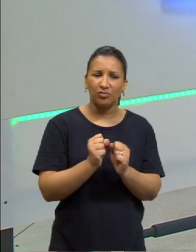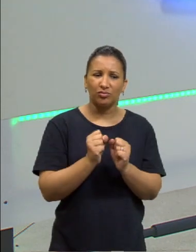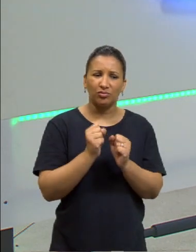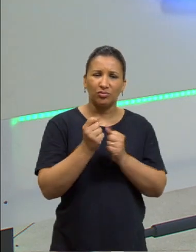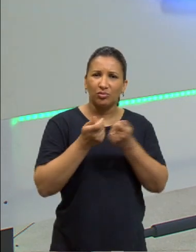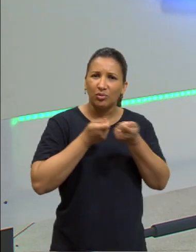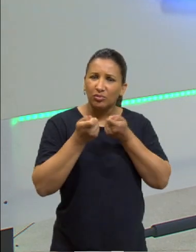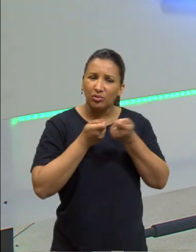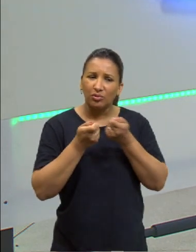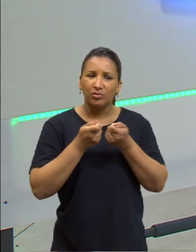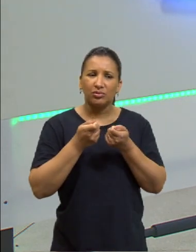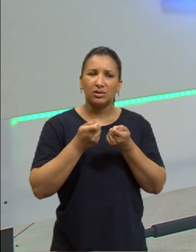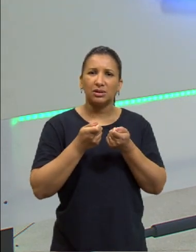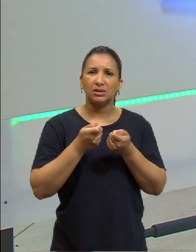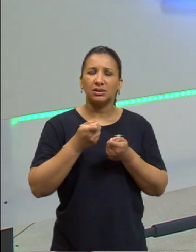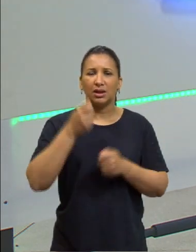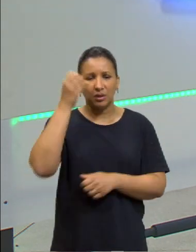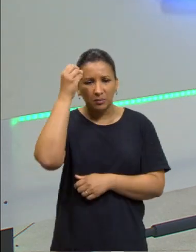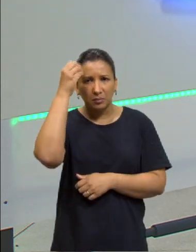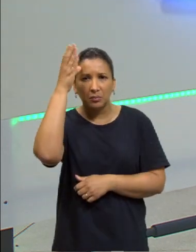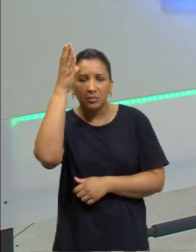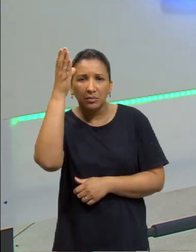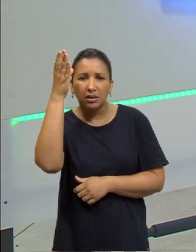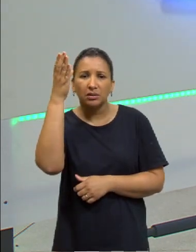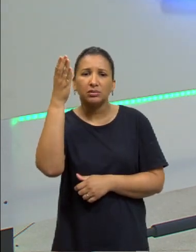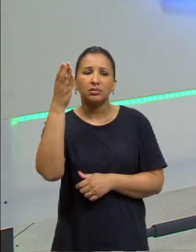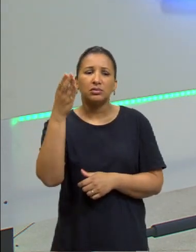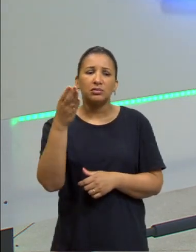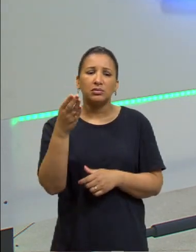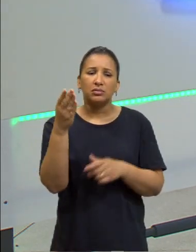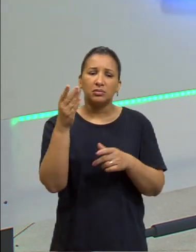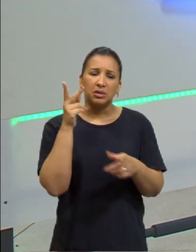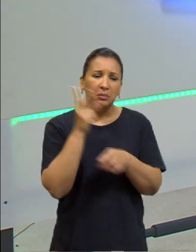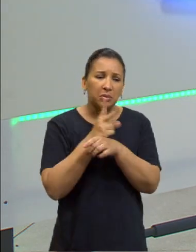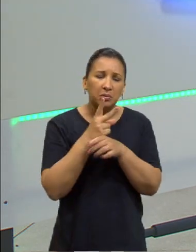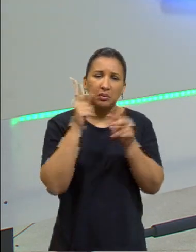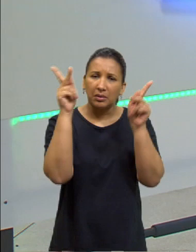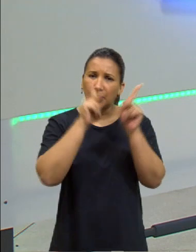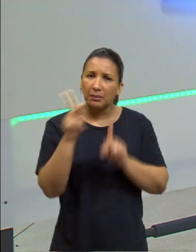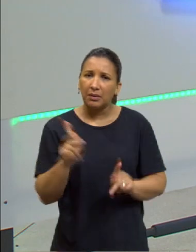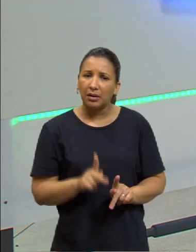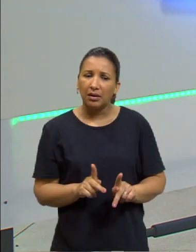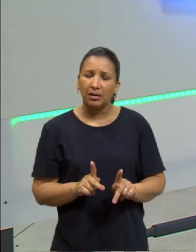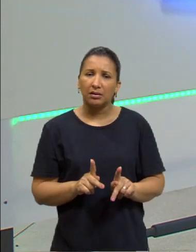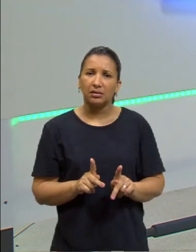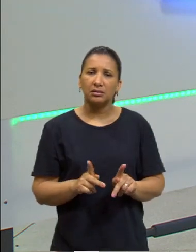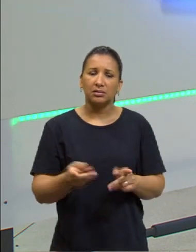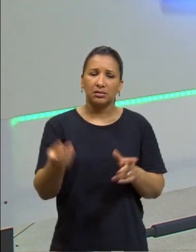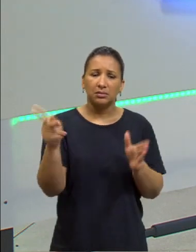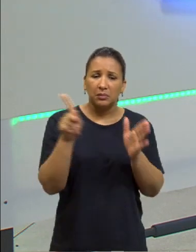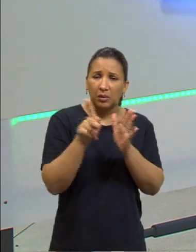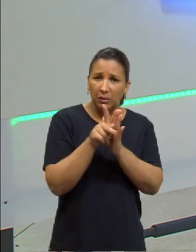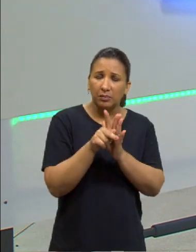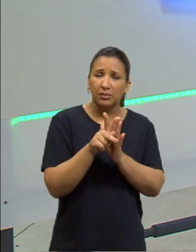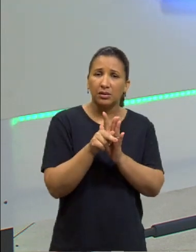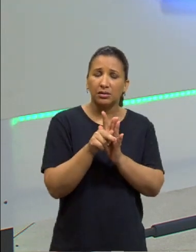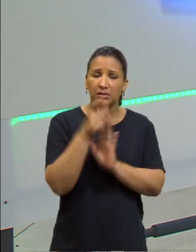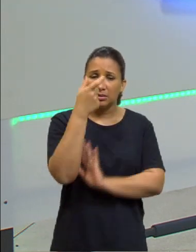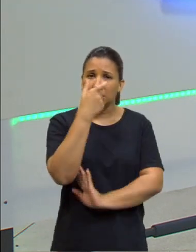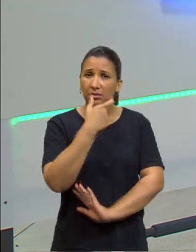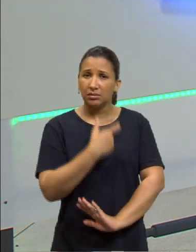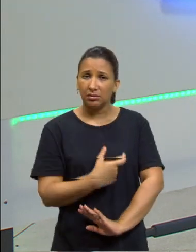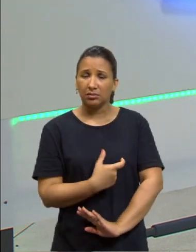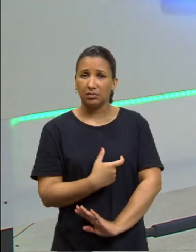busca pela paz espiritual, pela paz do sujeito, que, resumido, podemos dizer que é a